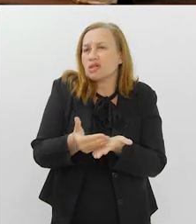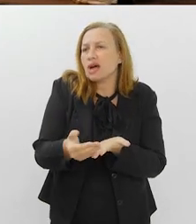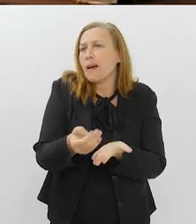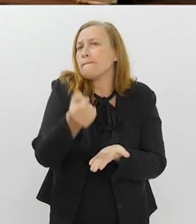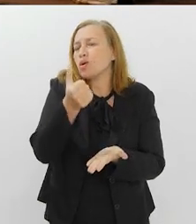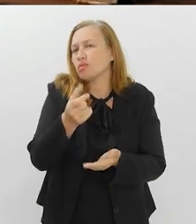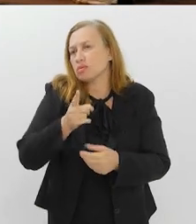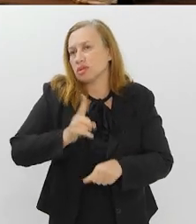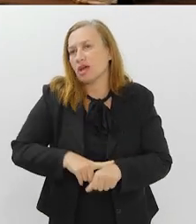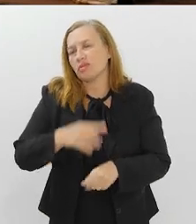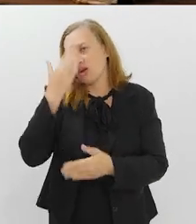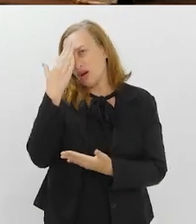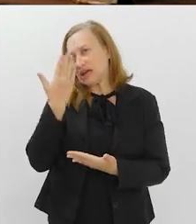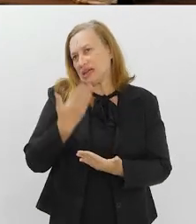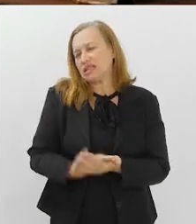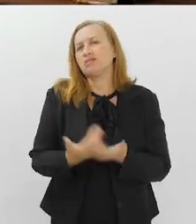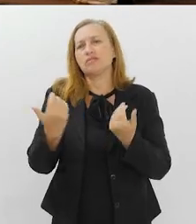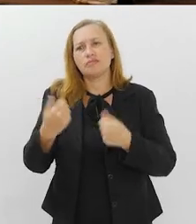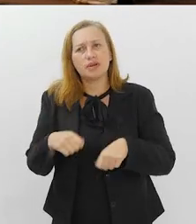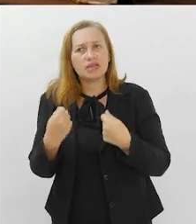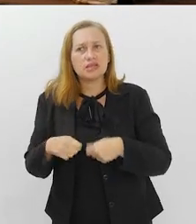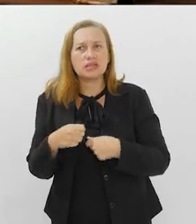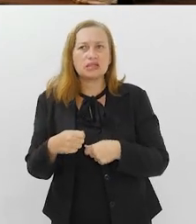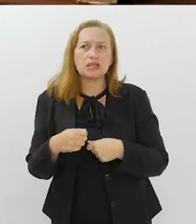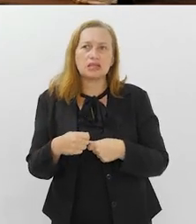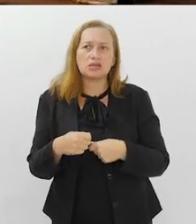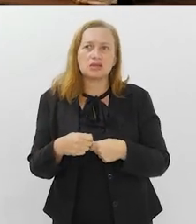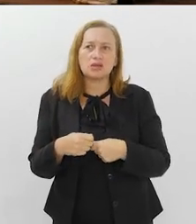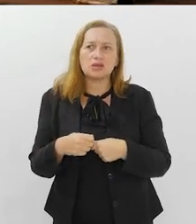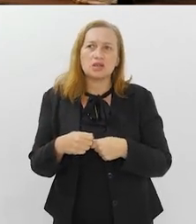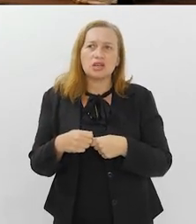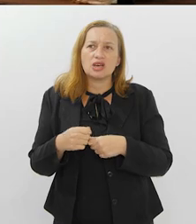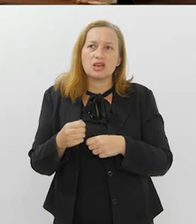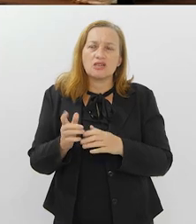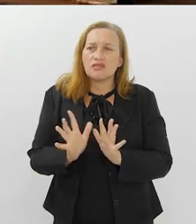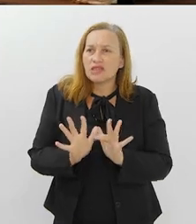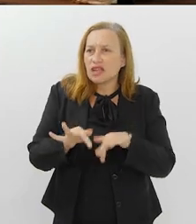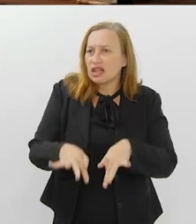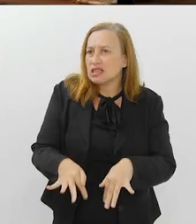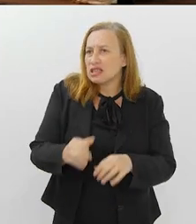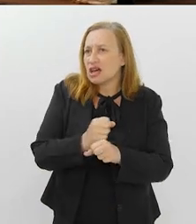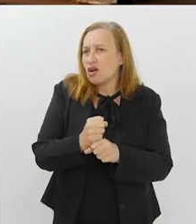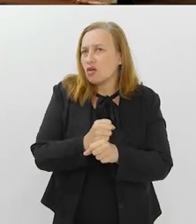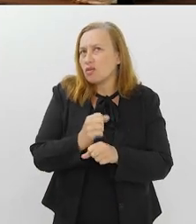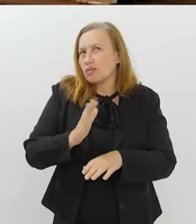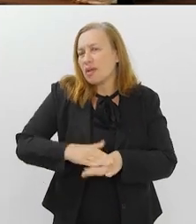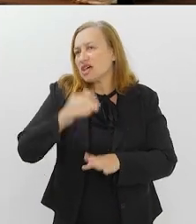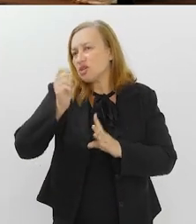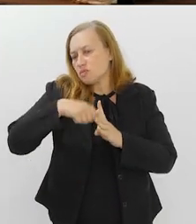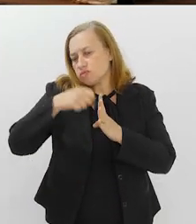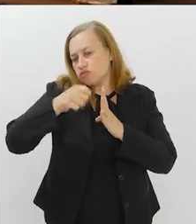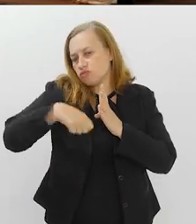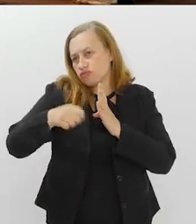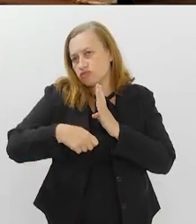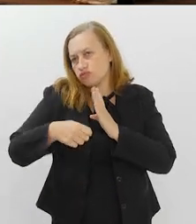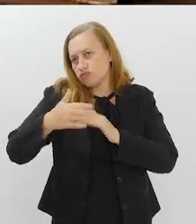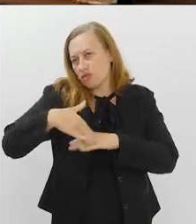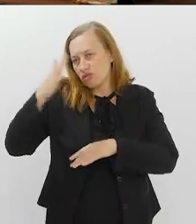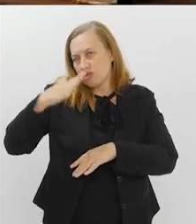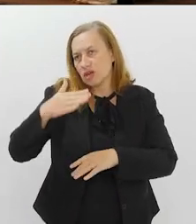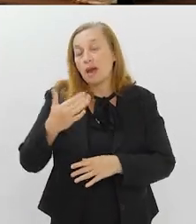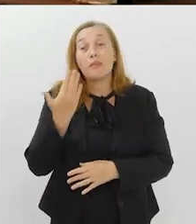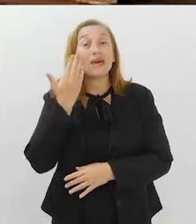começaram há pouco tempo, né? Então, eu acredito que a gente precisa ir pelo menos fechar o ano, alguns meses um pouco mais para frente